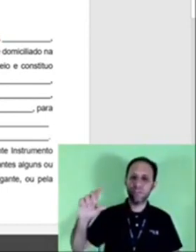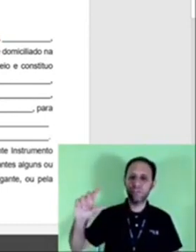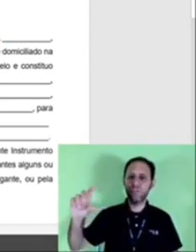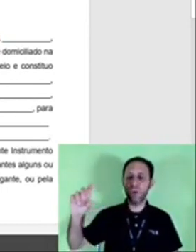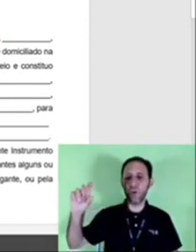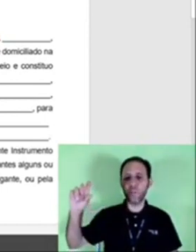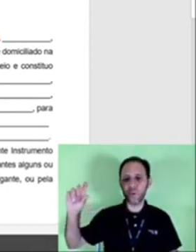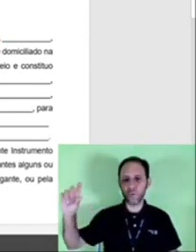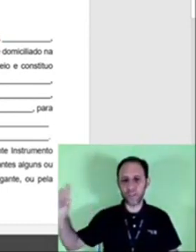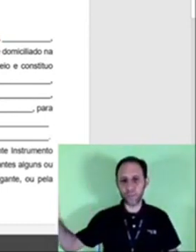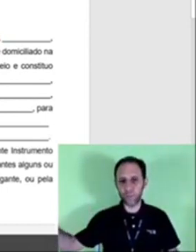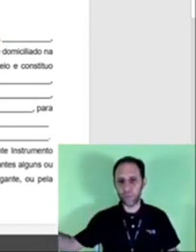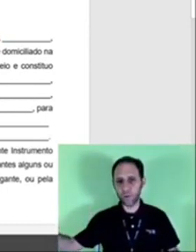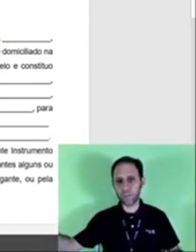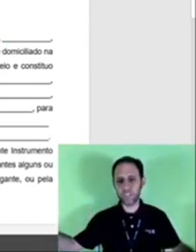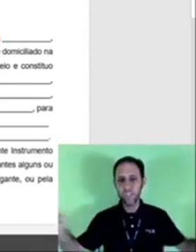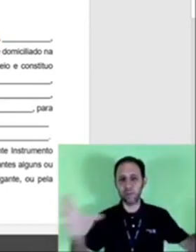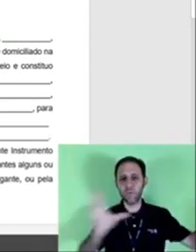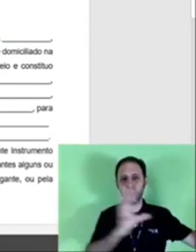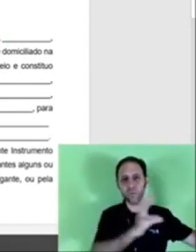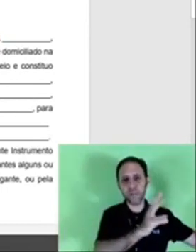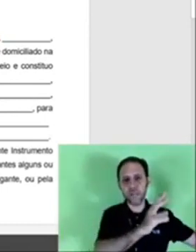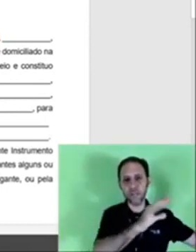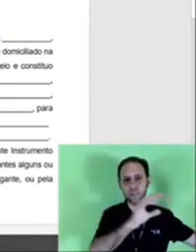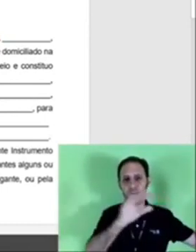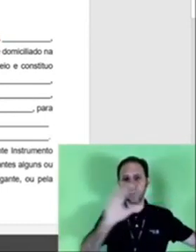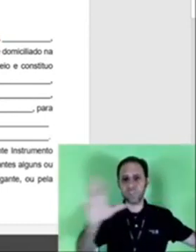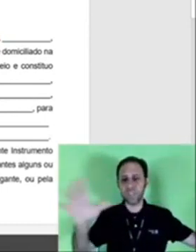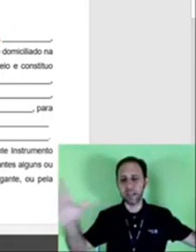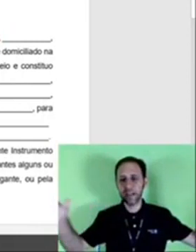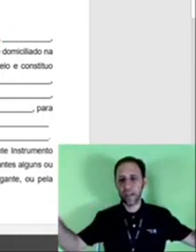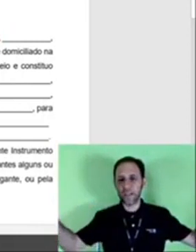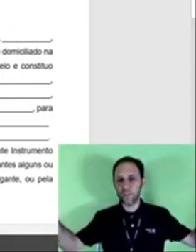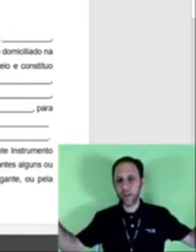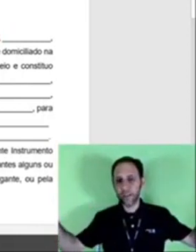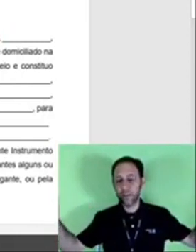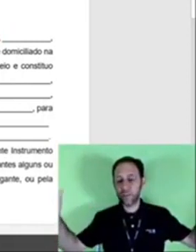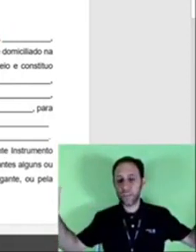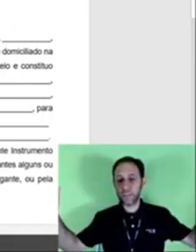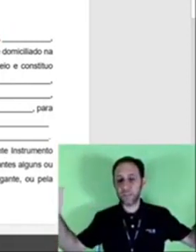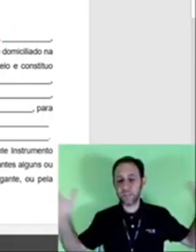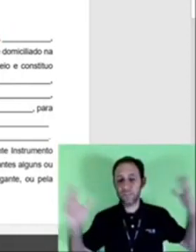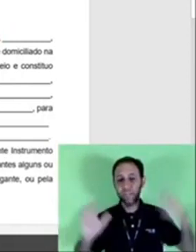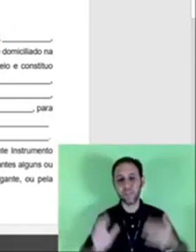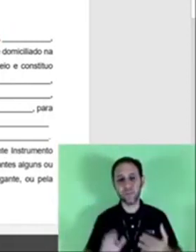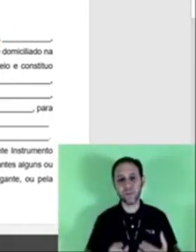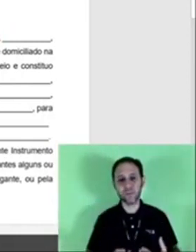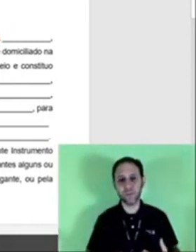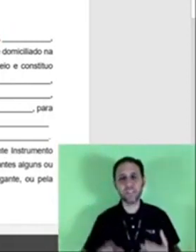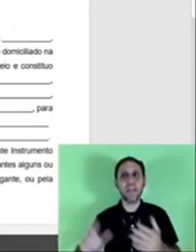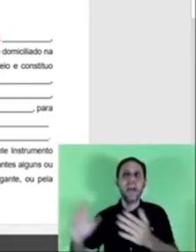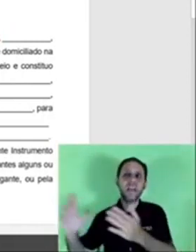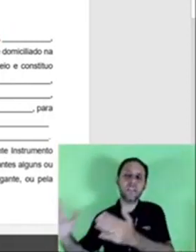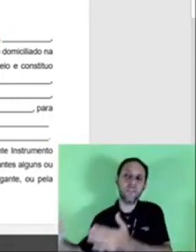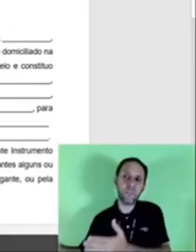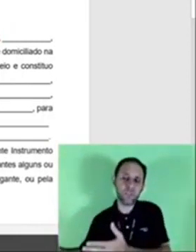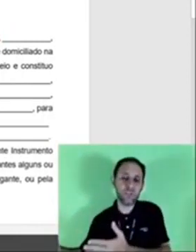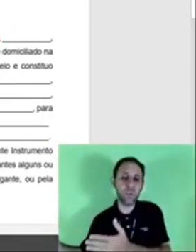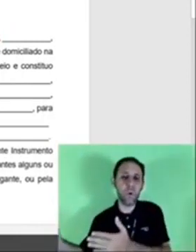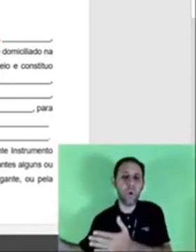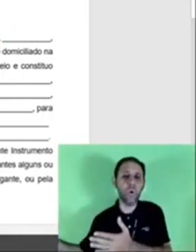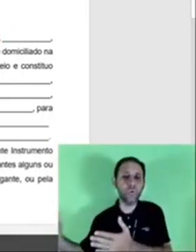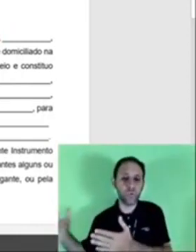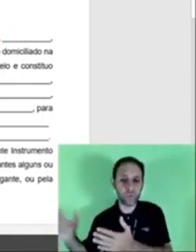informações do meu procurador, ou seja, eu ortogante, vou dizer aquilo que são as minhas informações, as